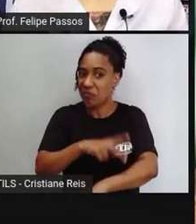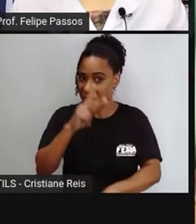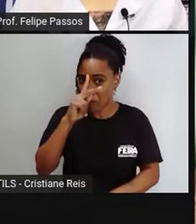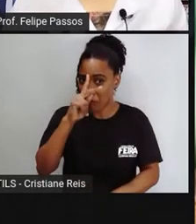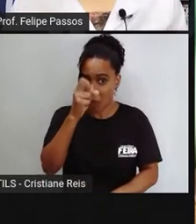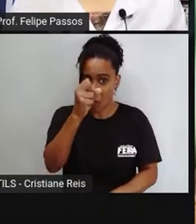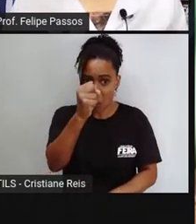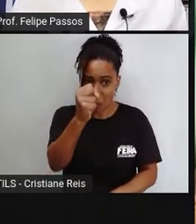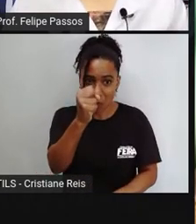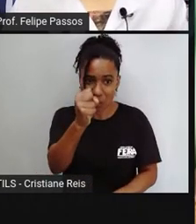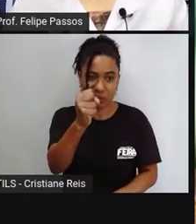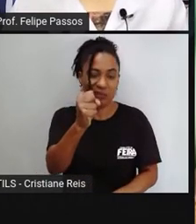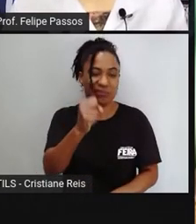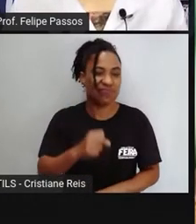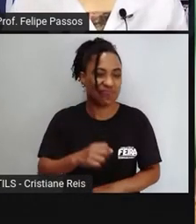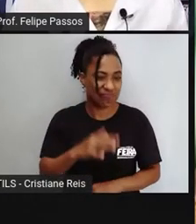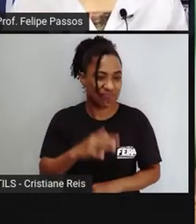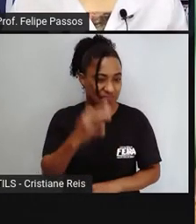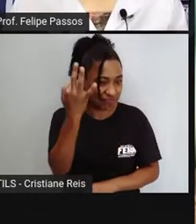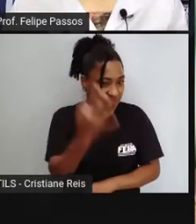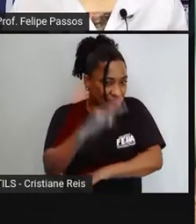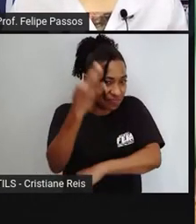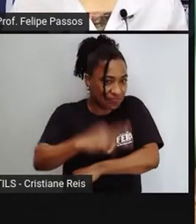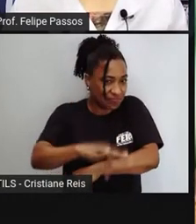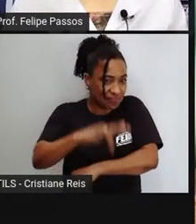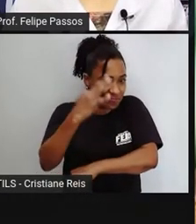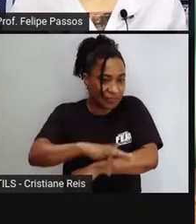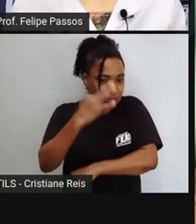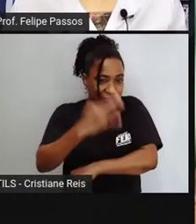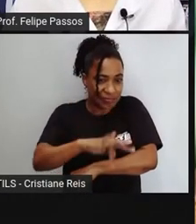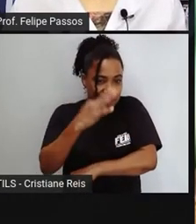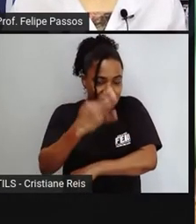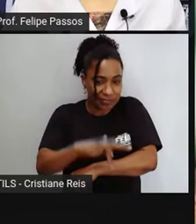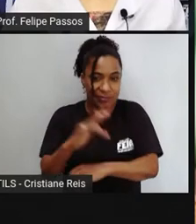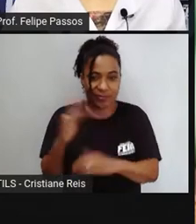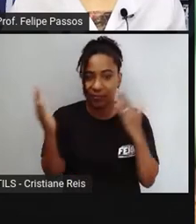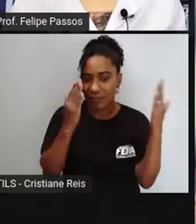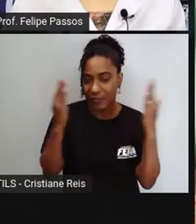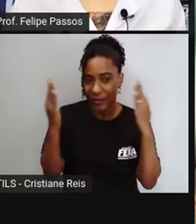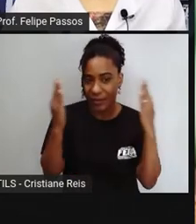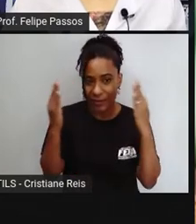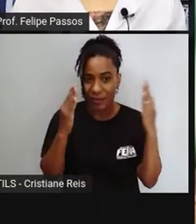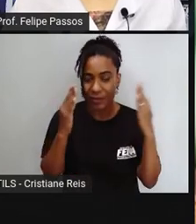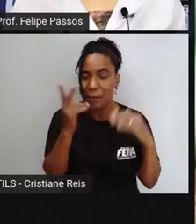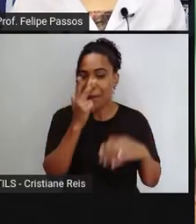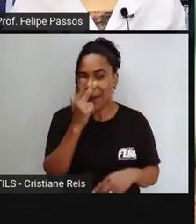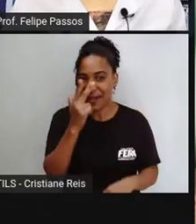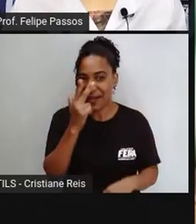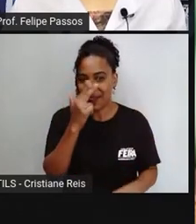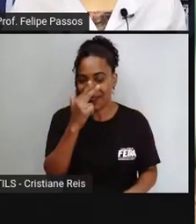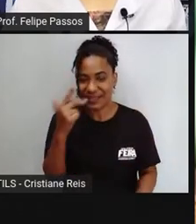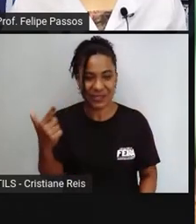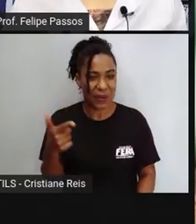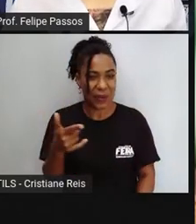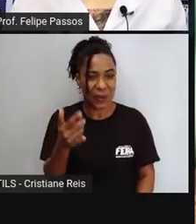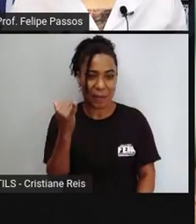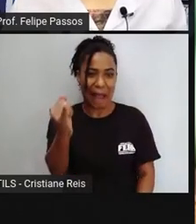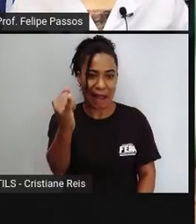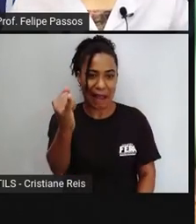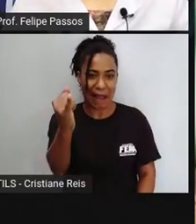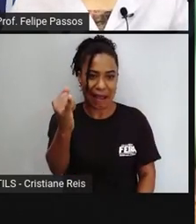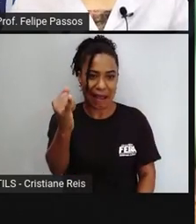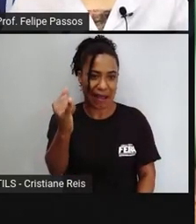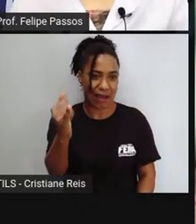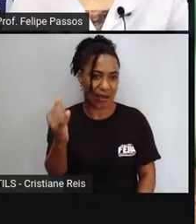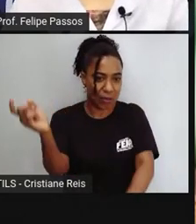dor da ferroada dessa formiga é comparável com o tiro. Imagina, gente. Que dor miserável. E aqui